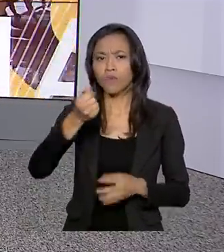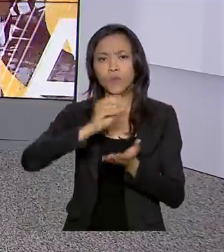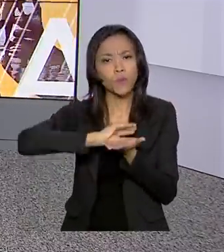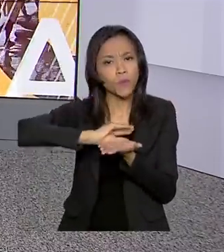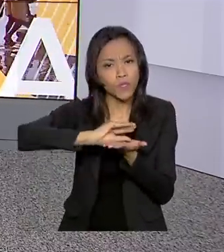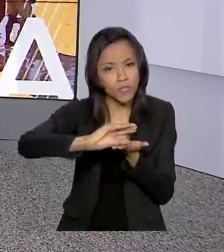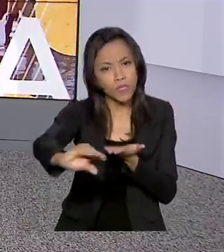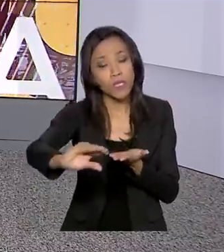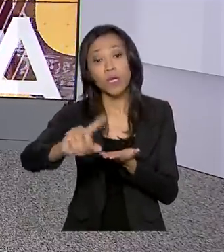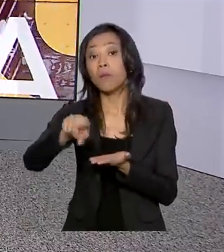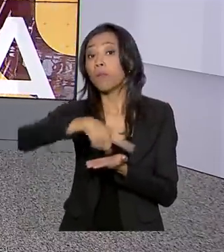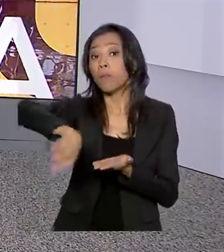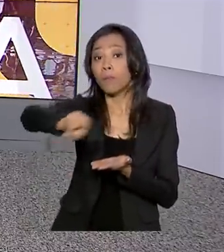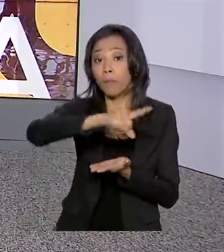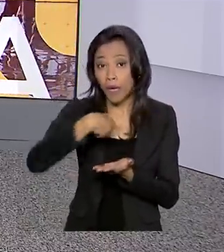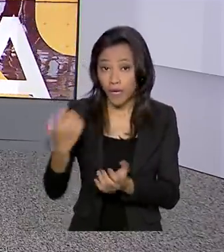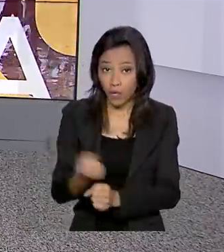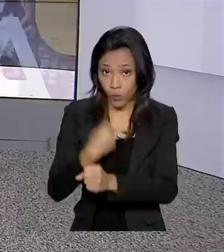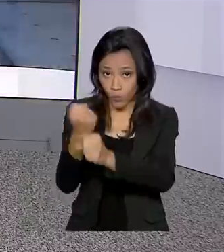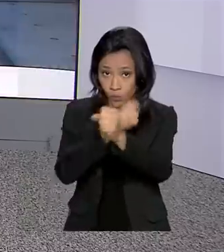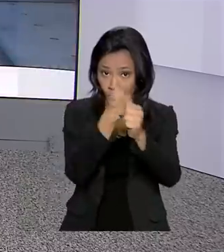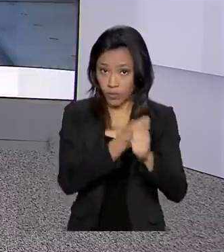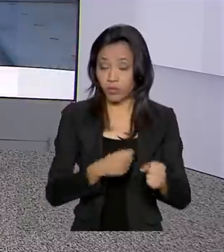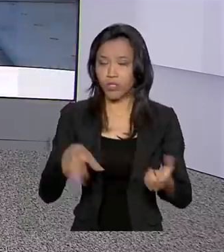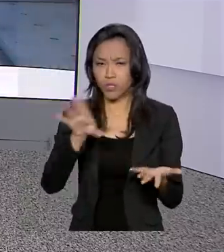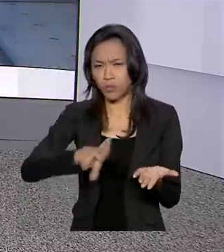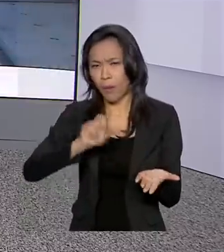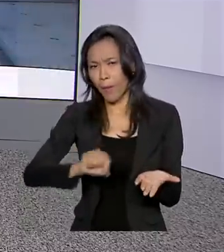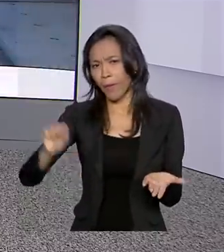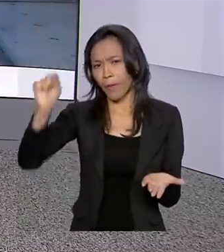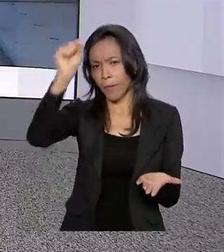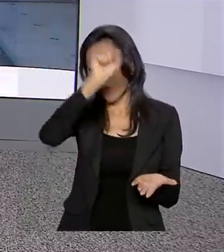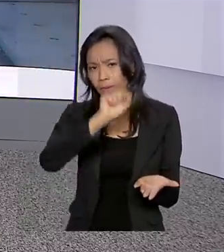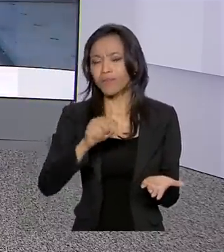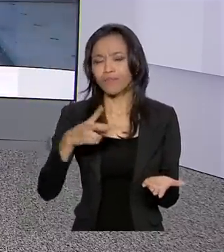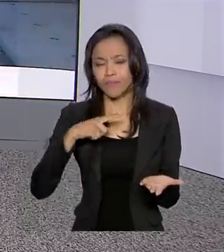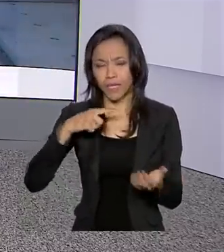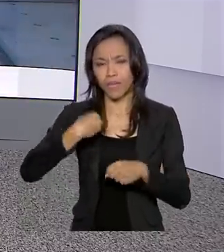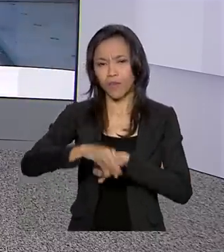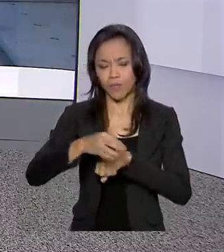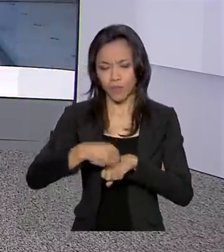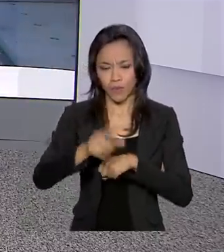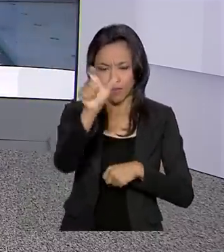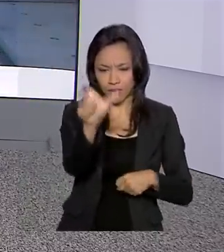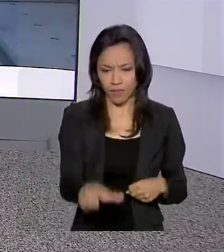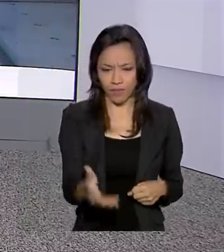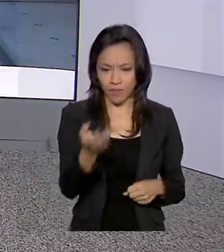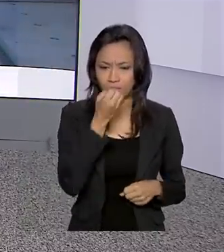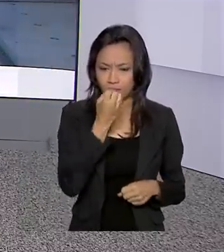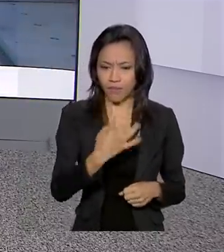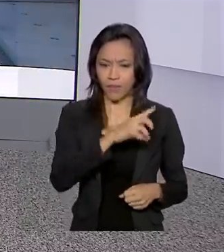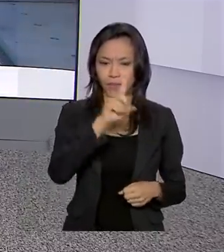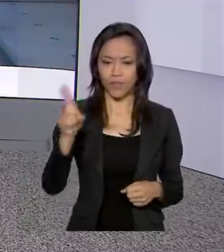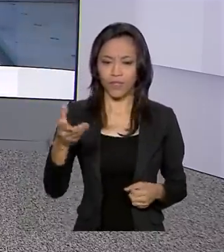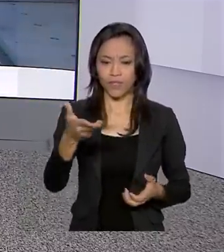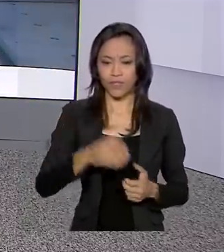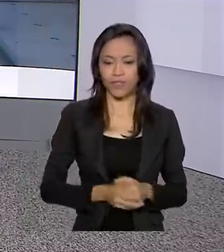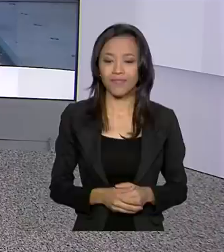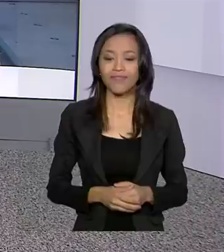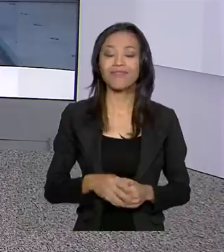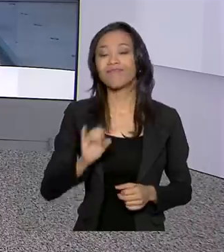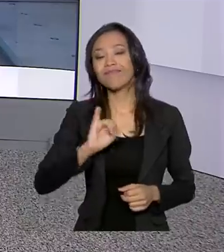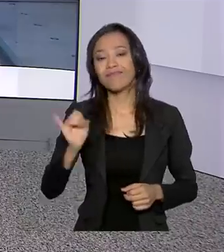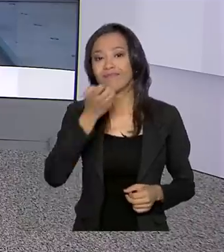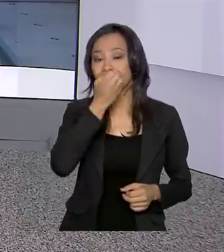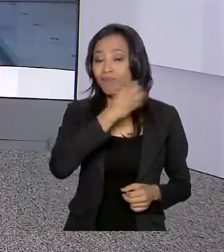em instituições de ensino superior. O repórter Glauco de Queiroz tem as informações para a gente. Bom dia, Glauco. Olá, bom dia para